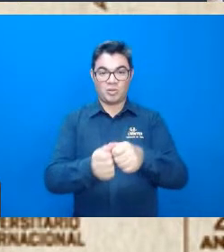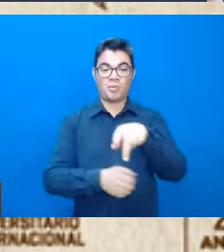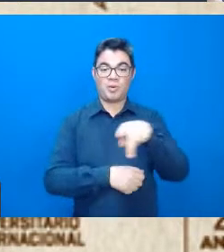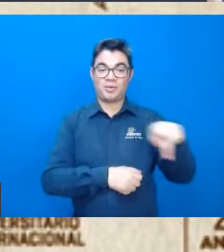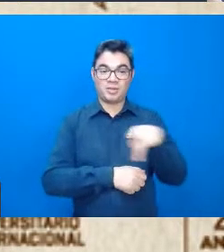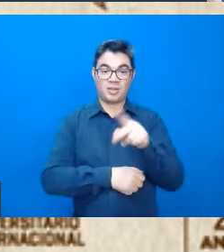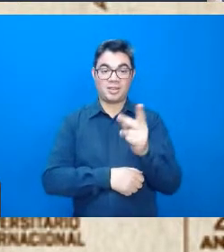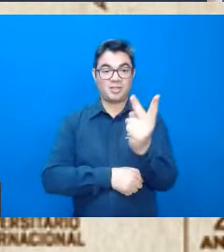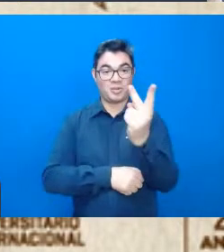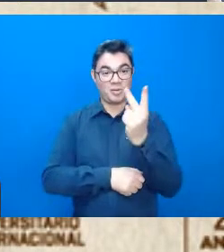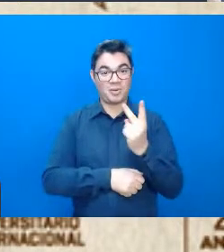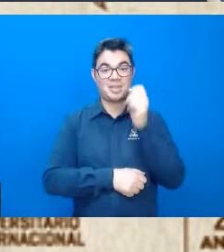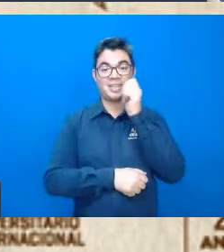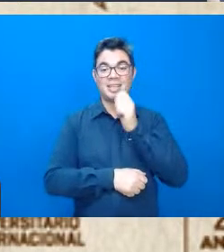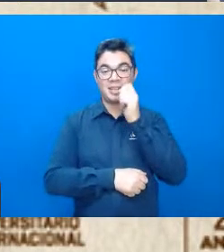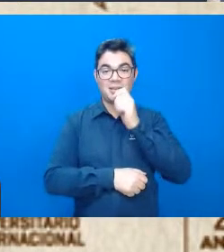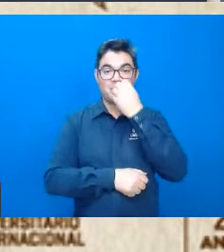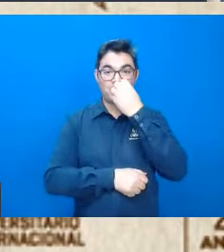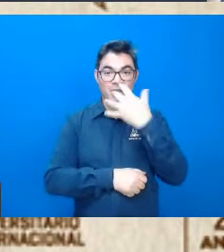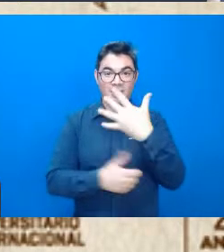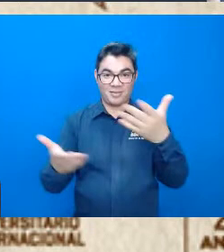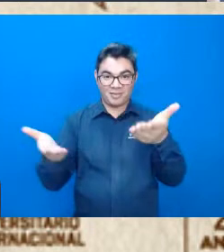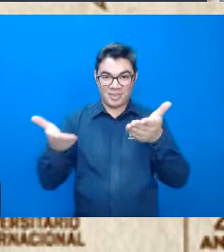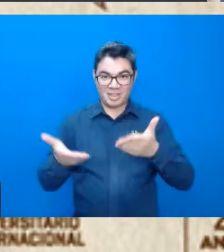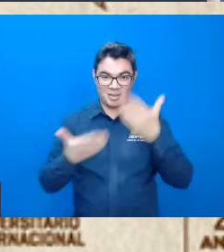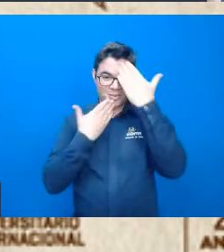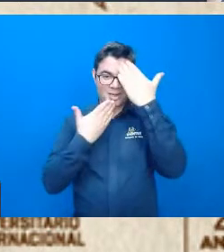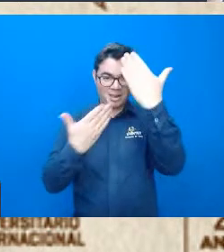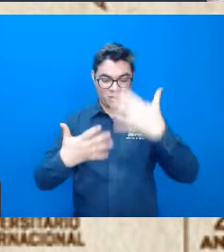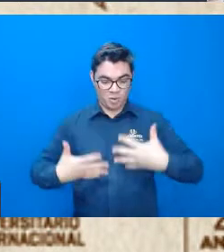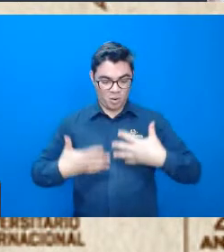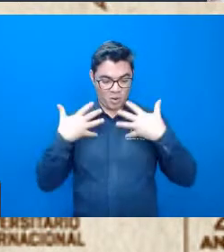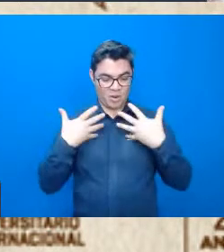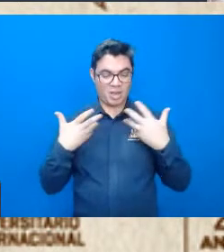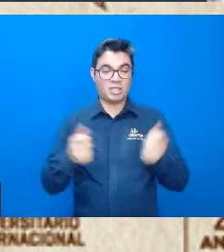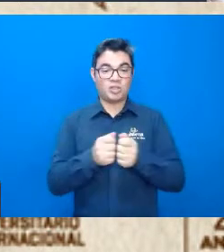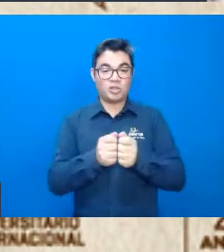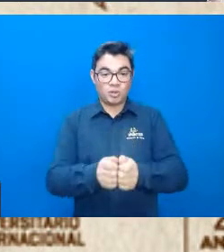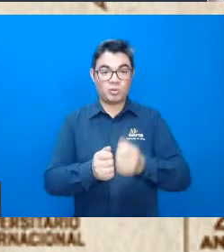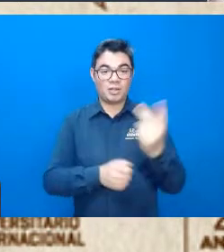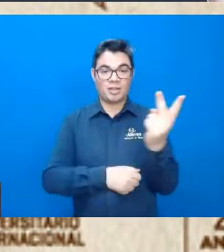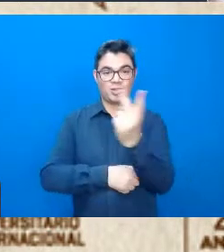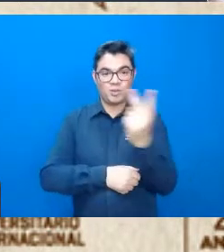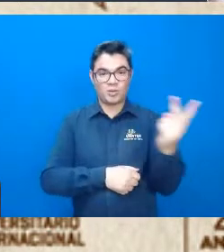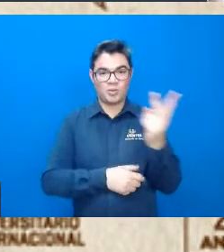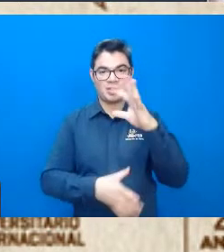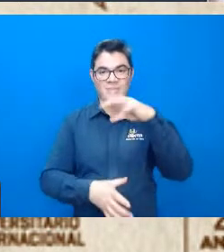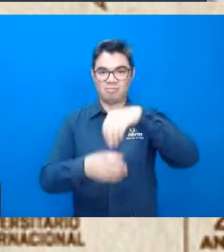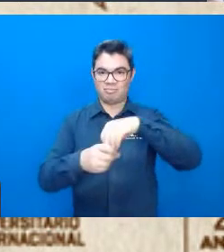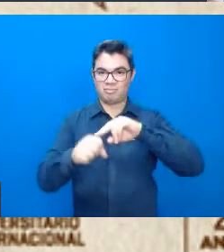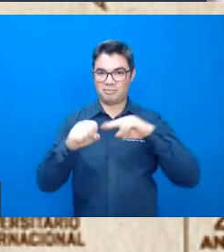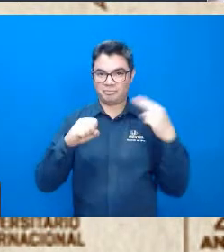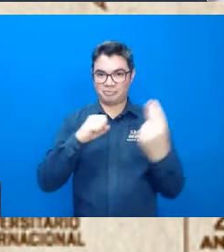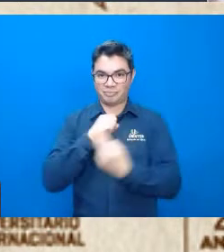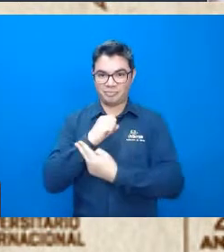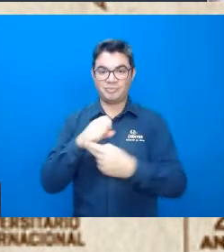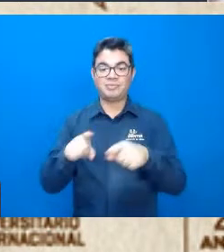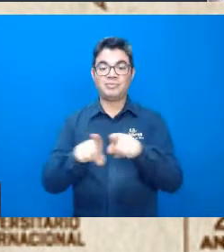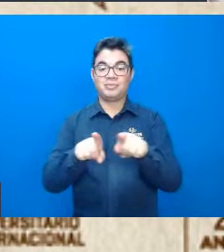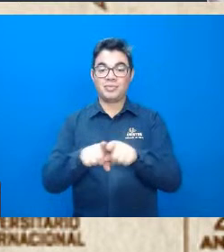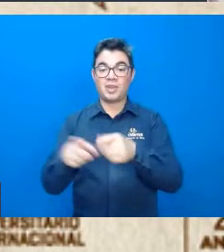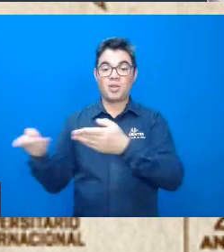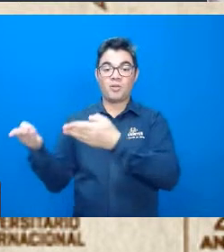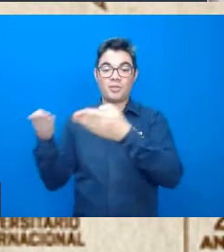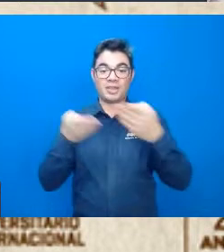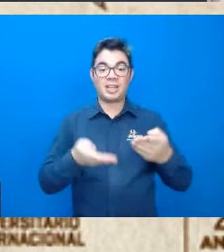bem-vindas, muito obrigada, é uma honra, né, nós termos vocês aqui conosco, e também os nossos